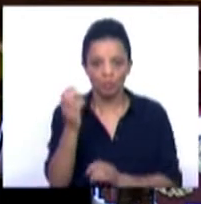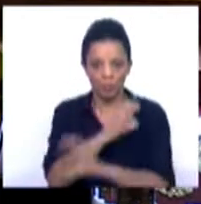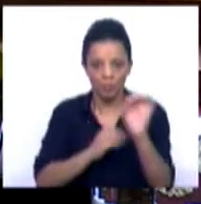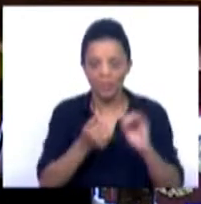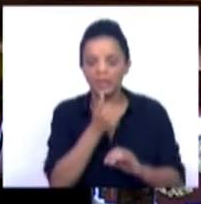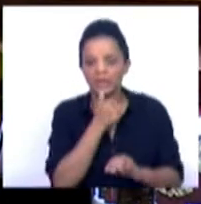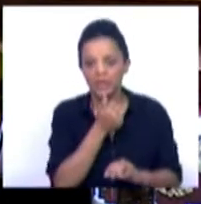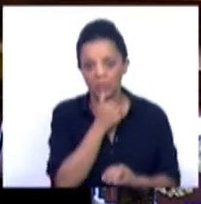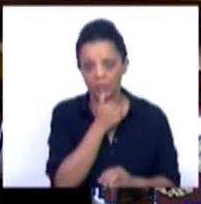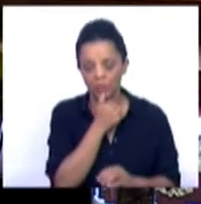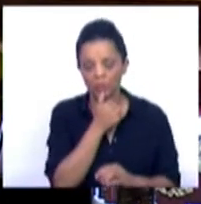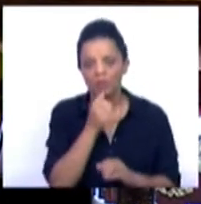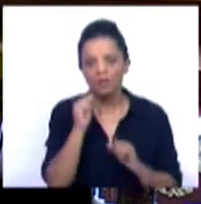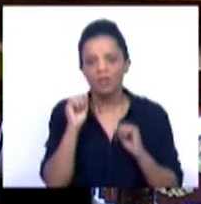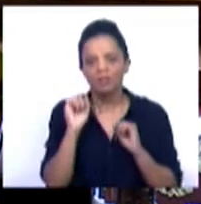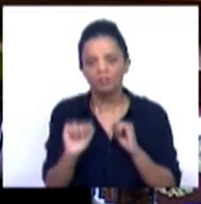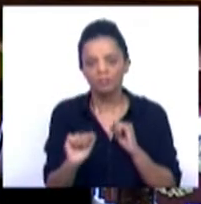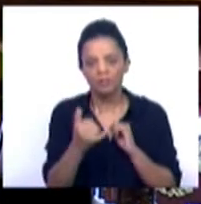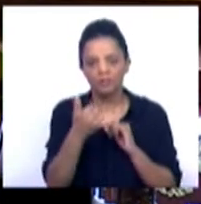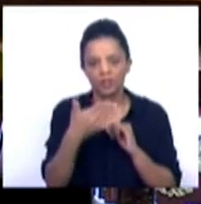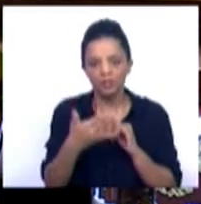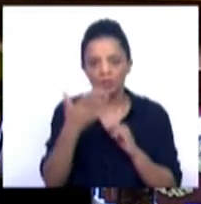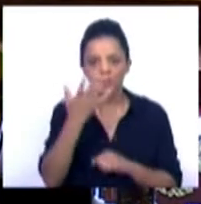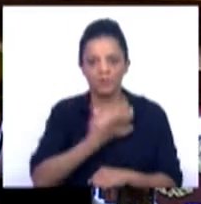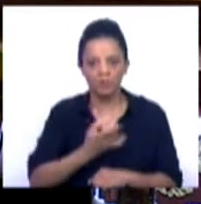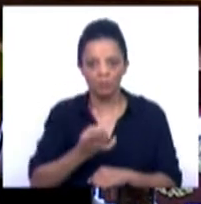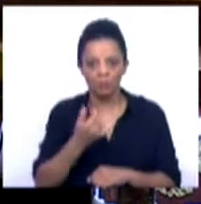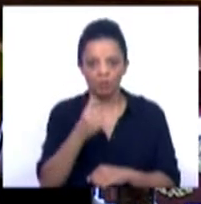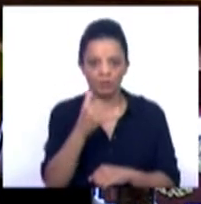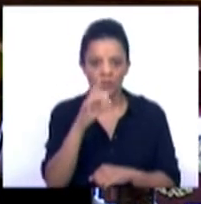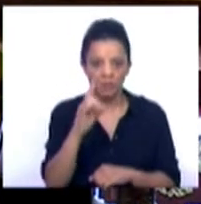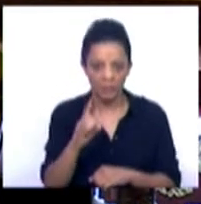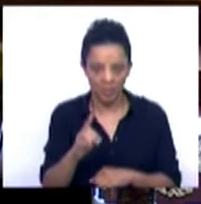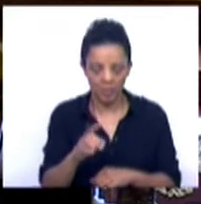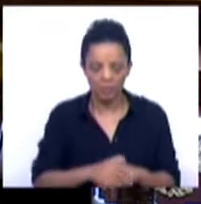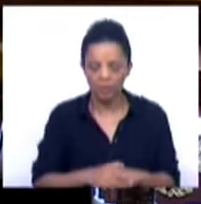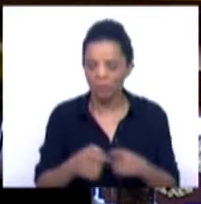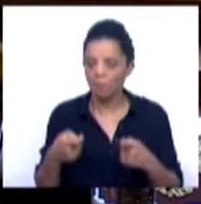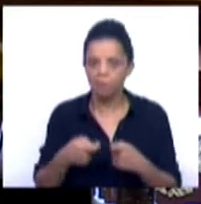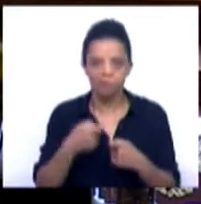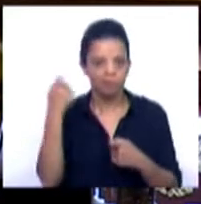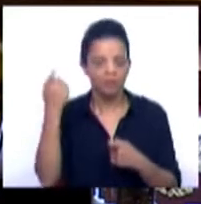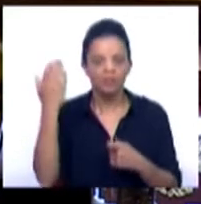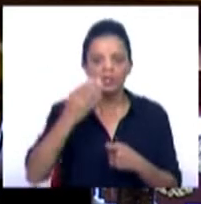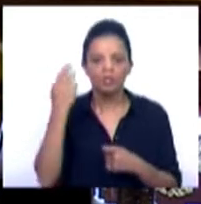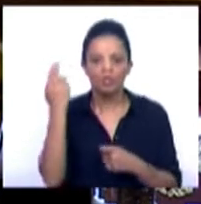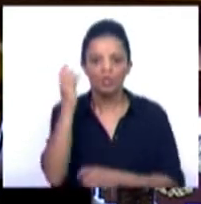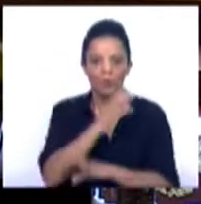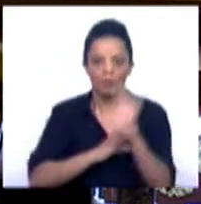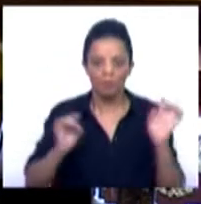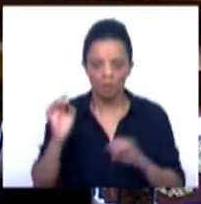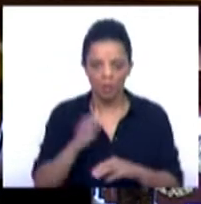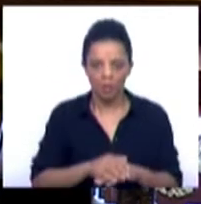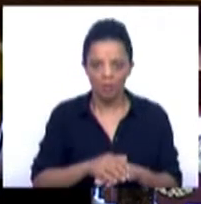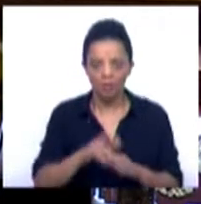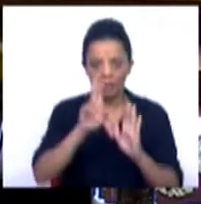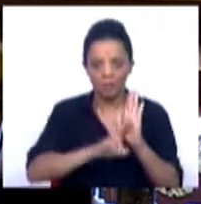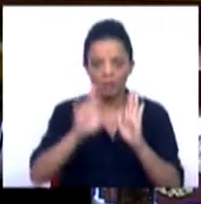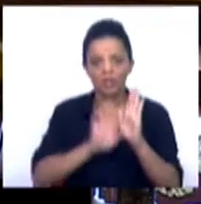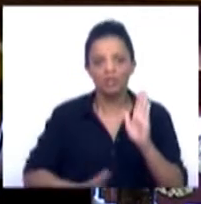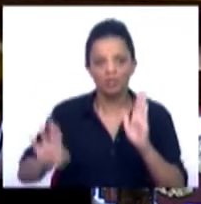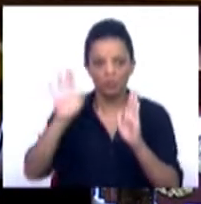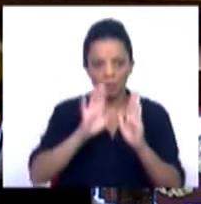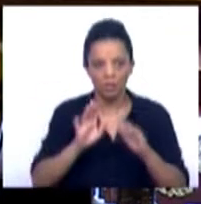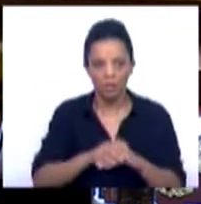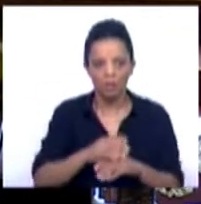decidiu, no Acórdão de 21 de dezembro de 2016, que era incompatível com o direito da União Europeia uma regulamentação nacional